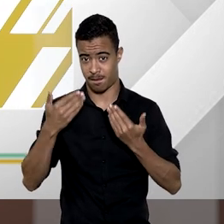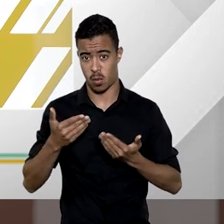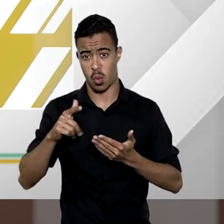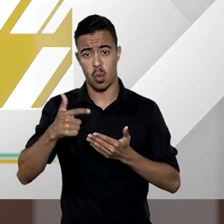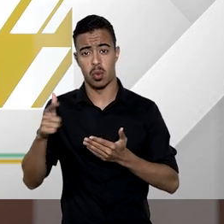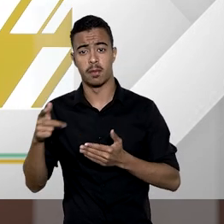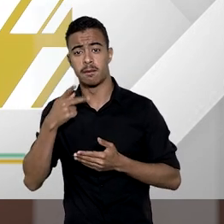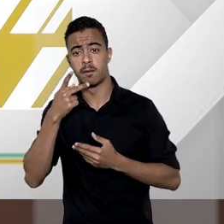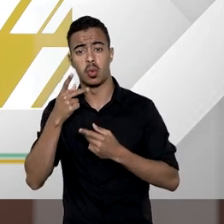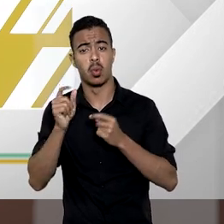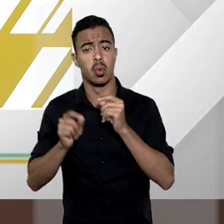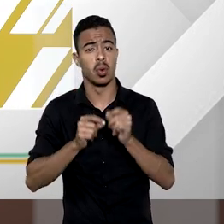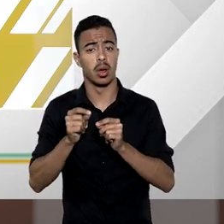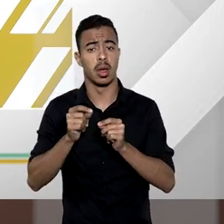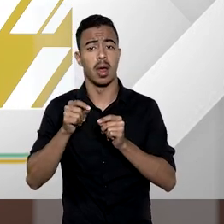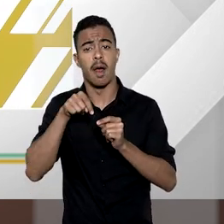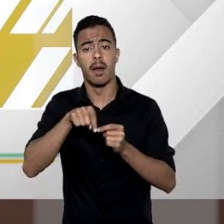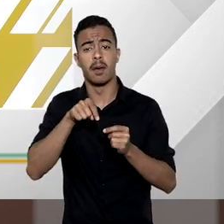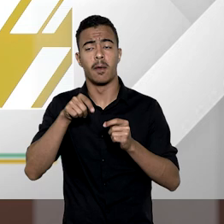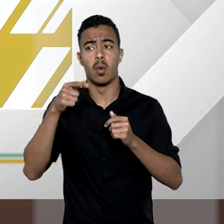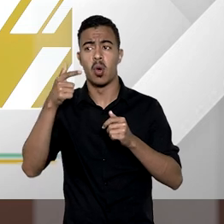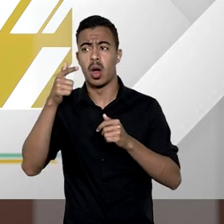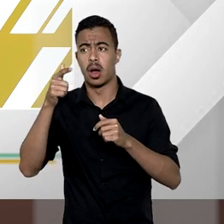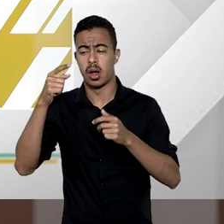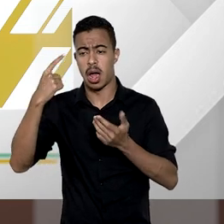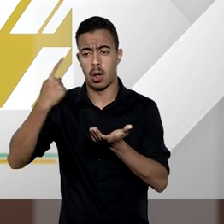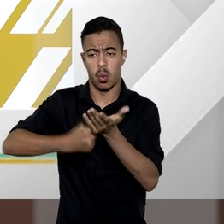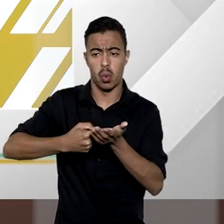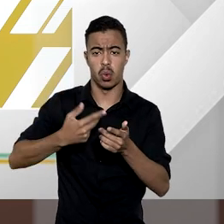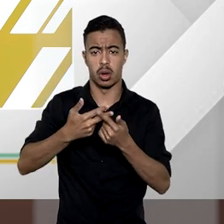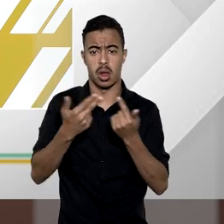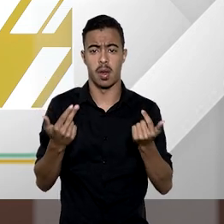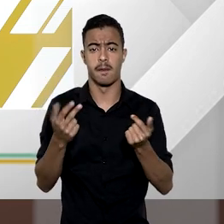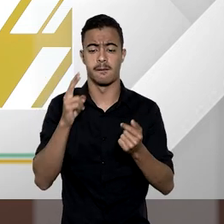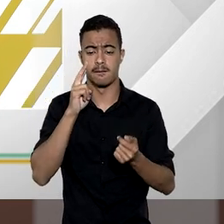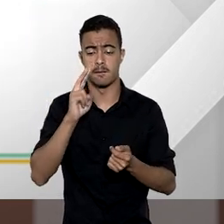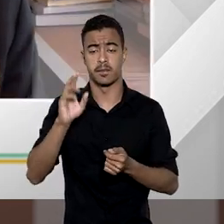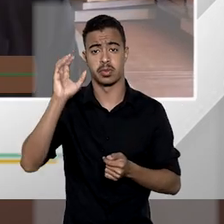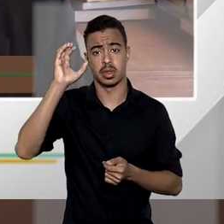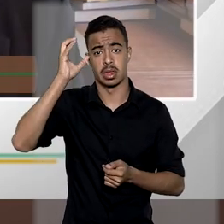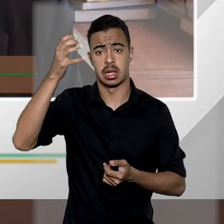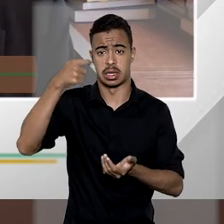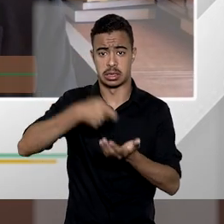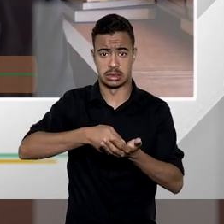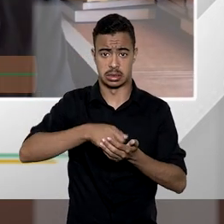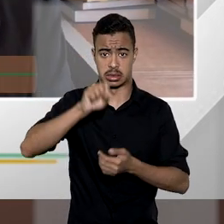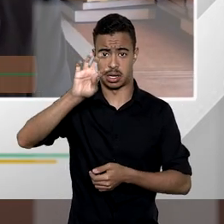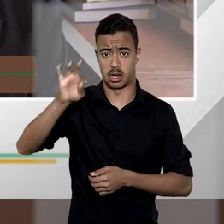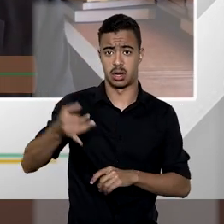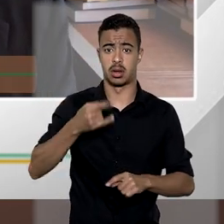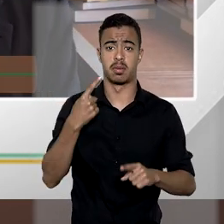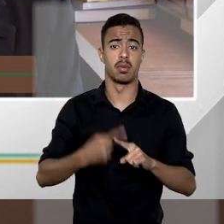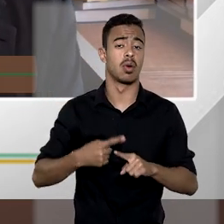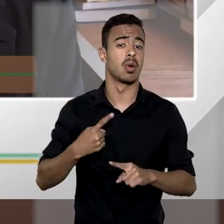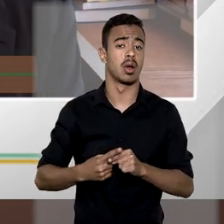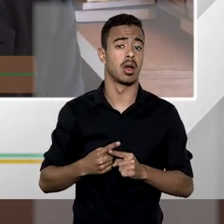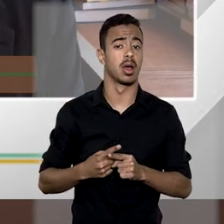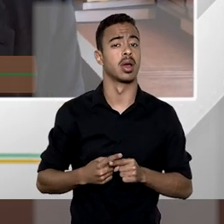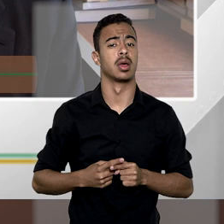essa questão estou de pleno pleno acordo com o professor Sérgio ao aplaudir a decisão do STJ porque